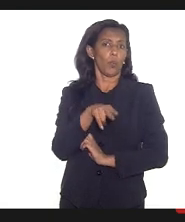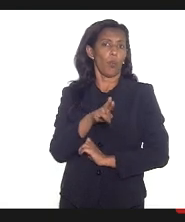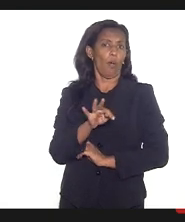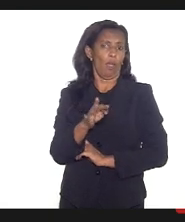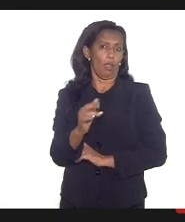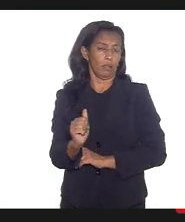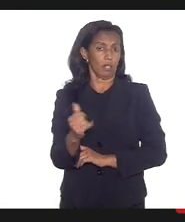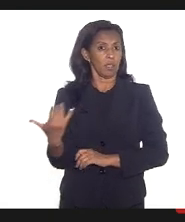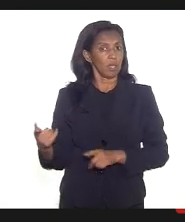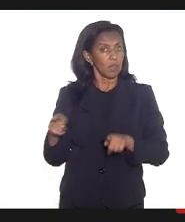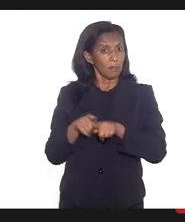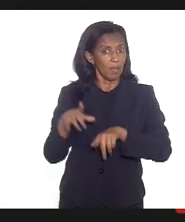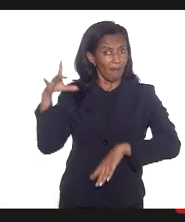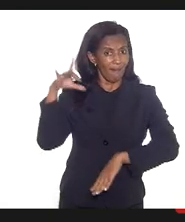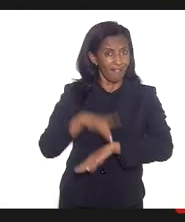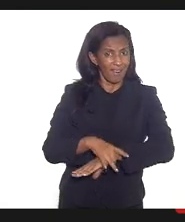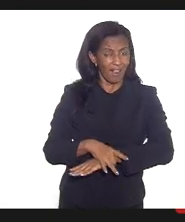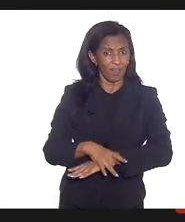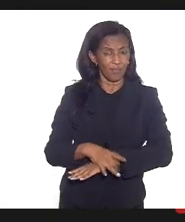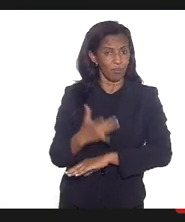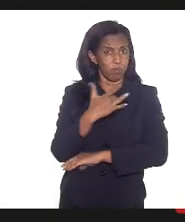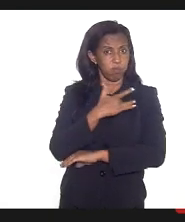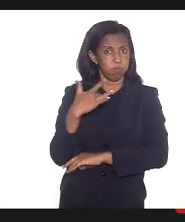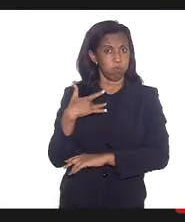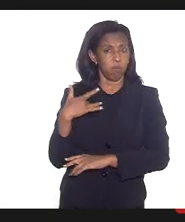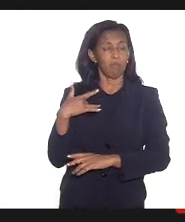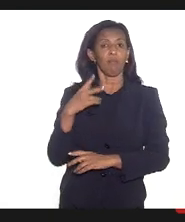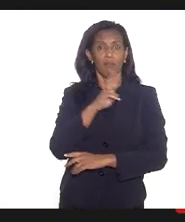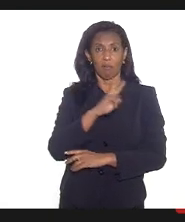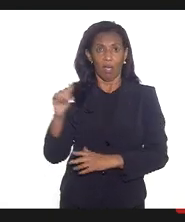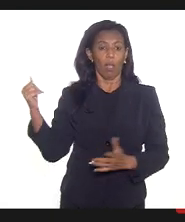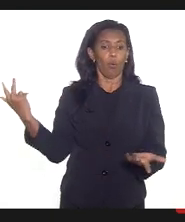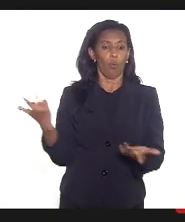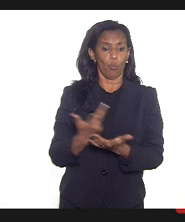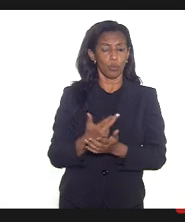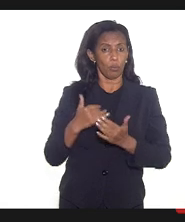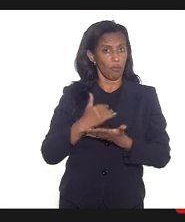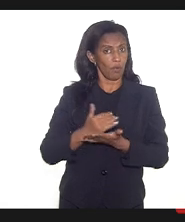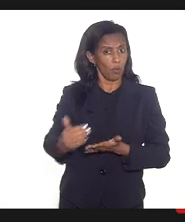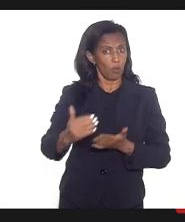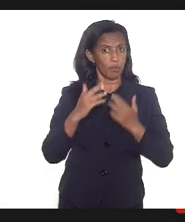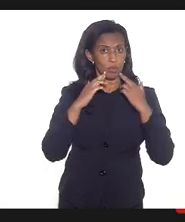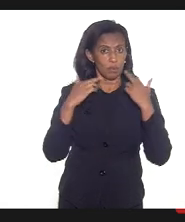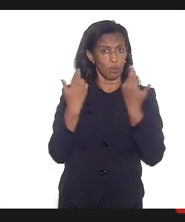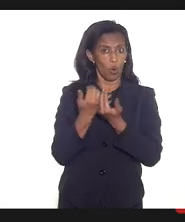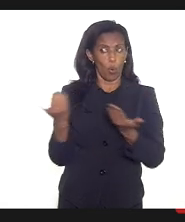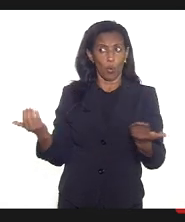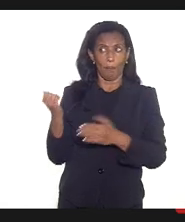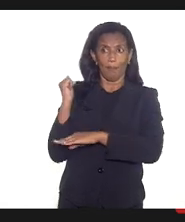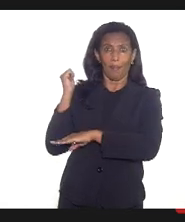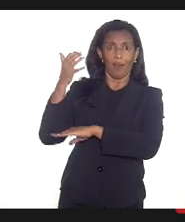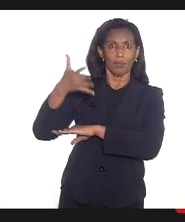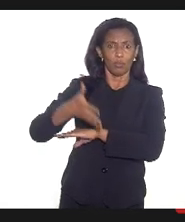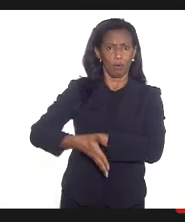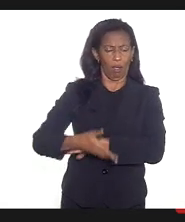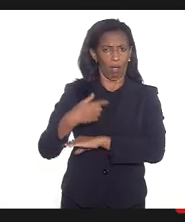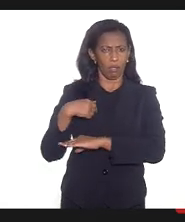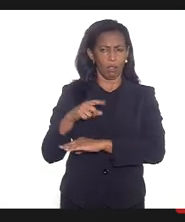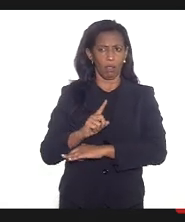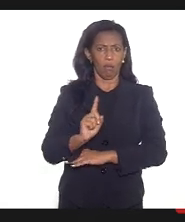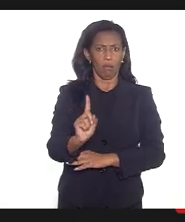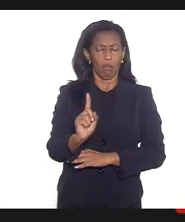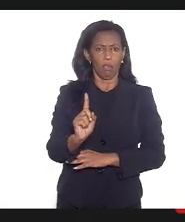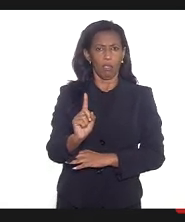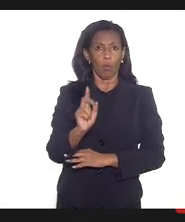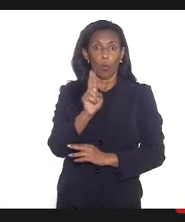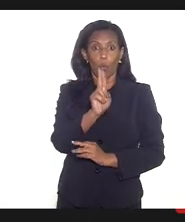E os casos graves e fatais continuam ocorrendo. Como eu disse no começo da reunião, hoje de madrugada eu estava dentro